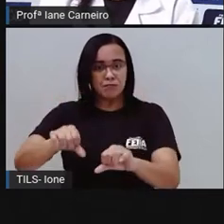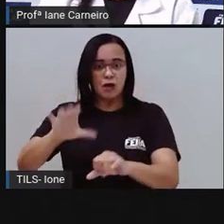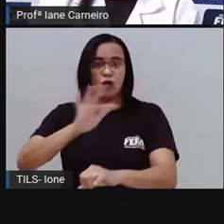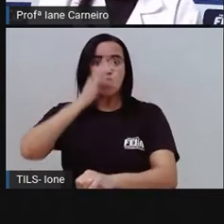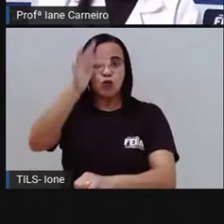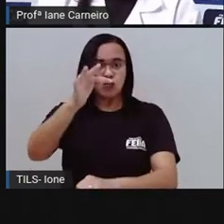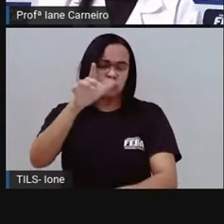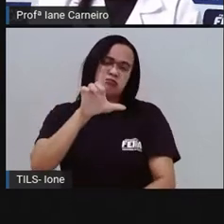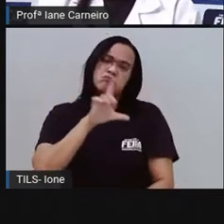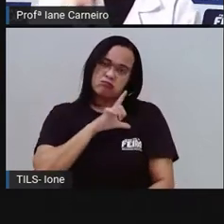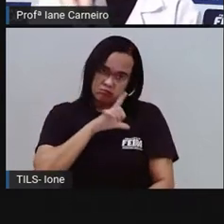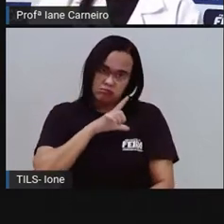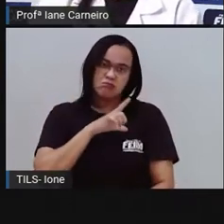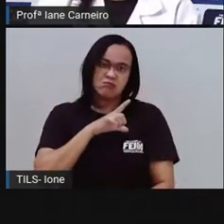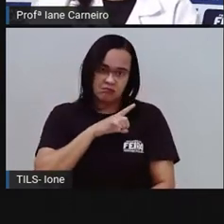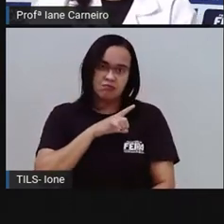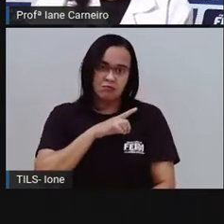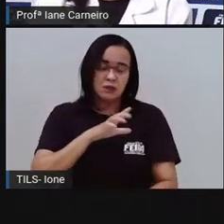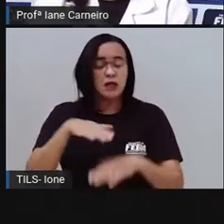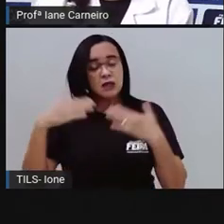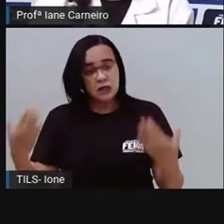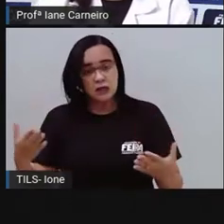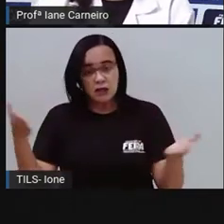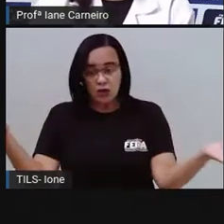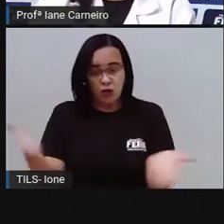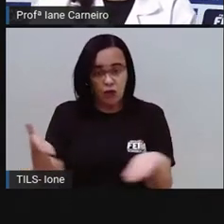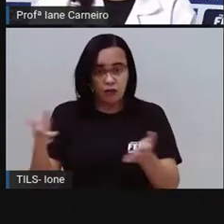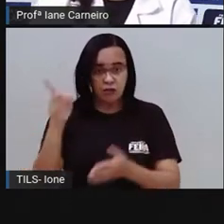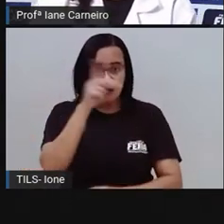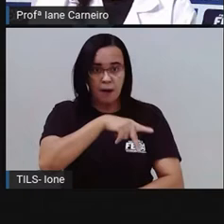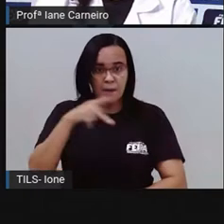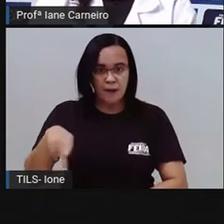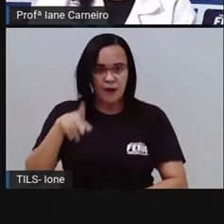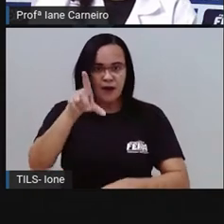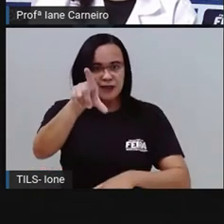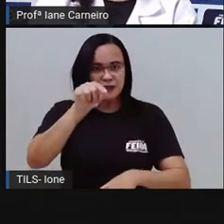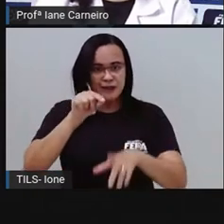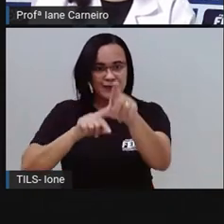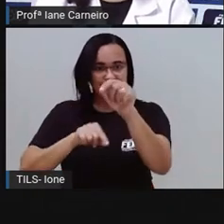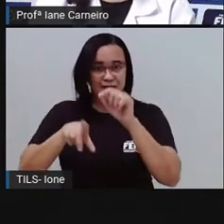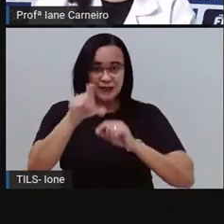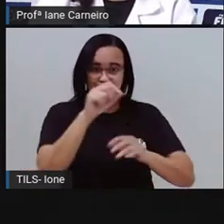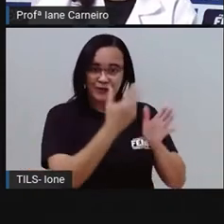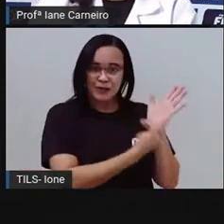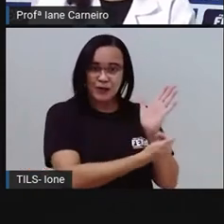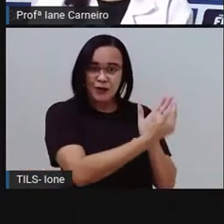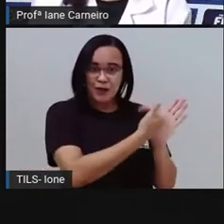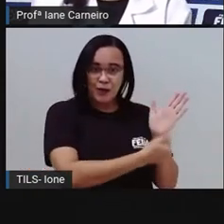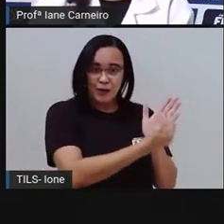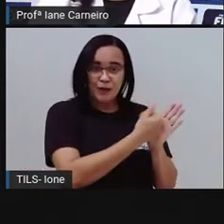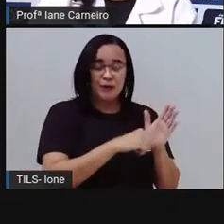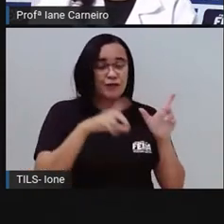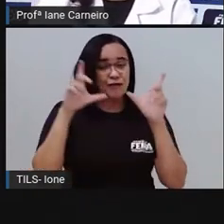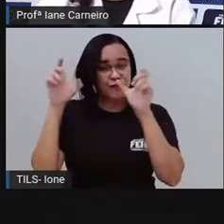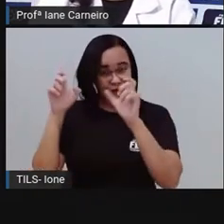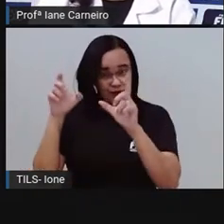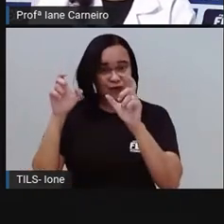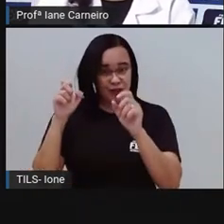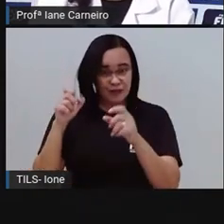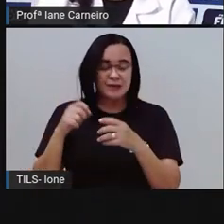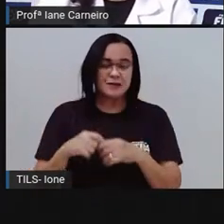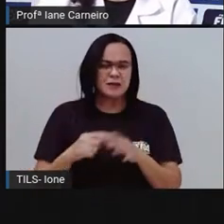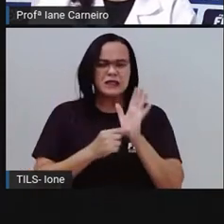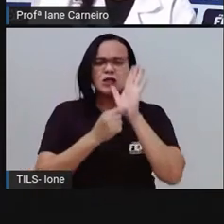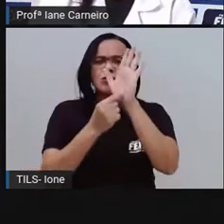Vamos ver agora? A Pró selecionou para vocês algumas imagens de situações em que o lixo foi tratado de